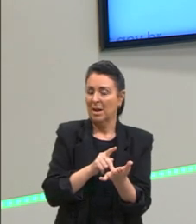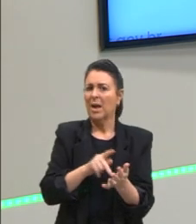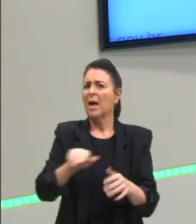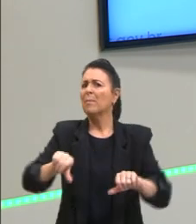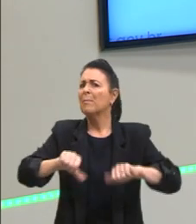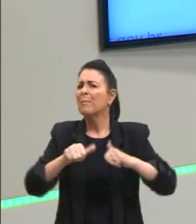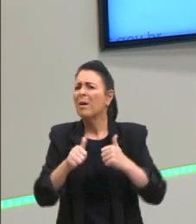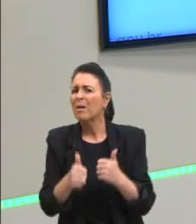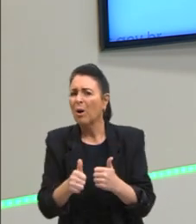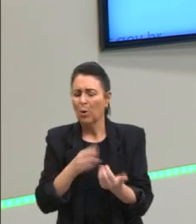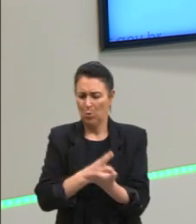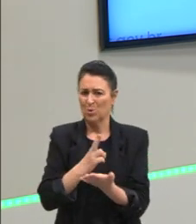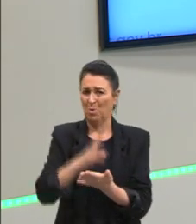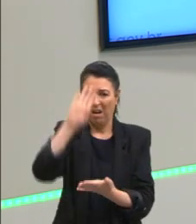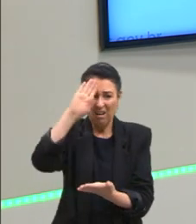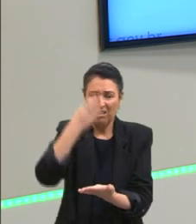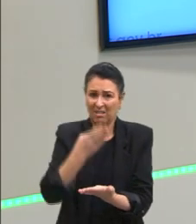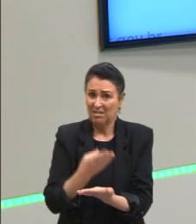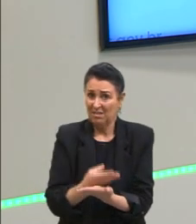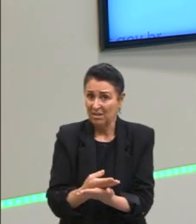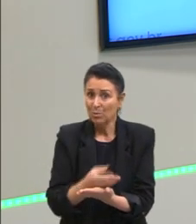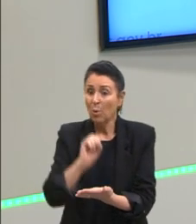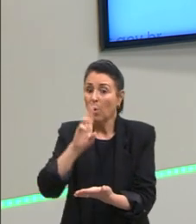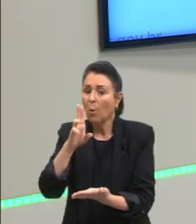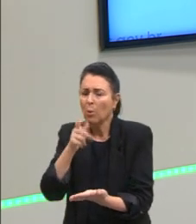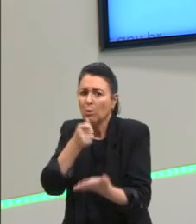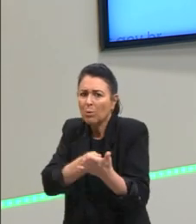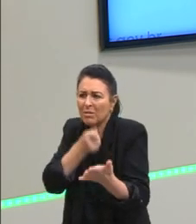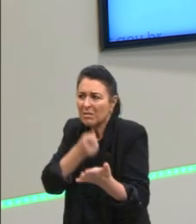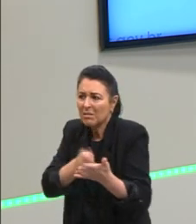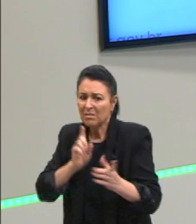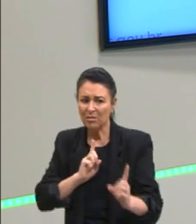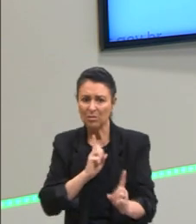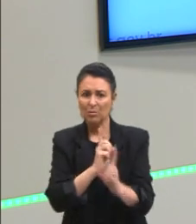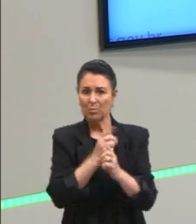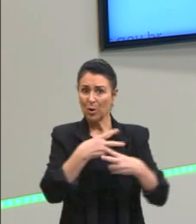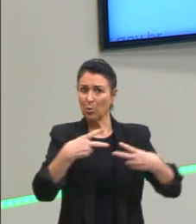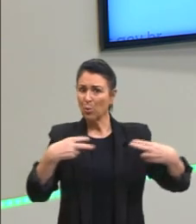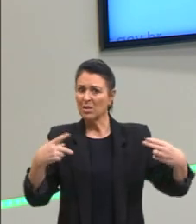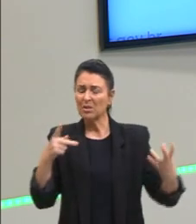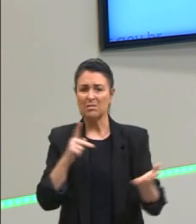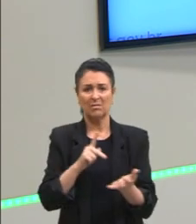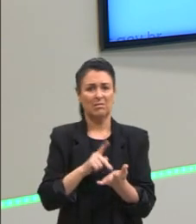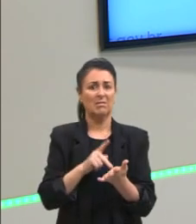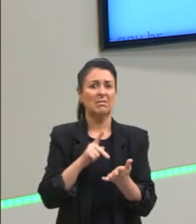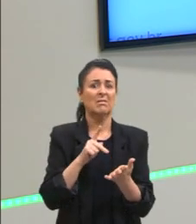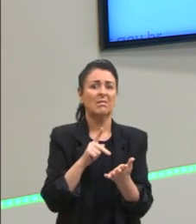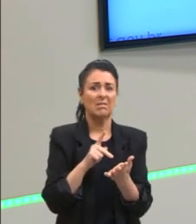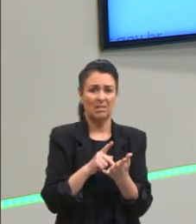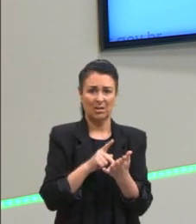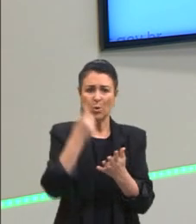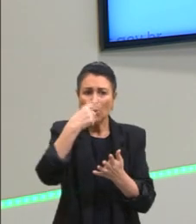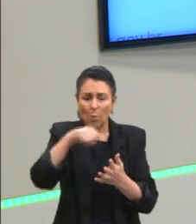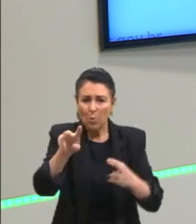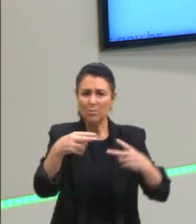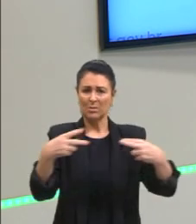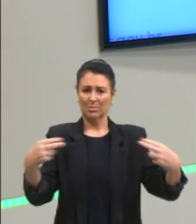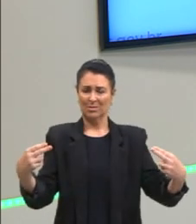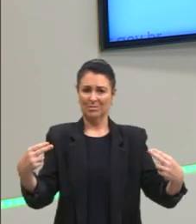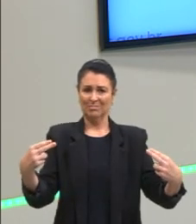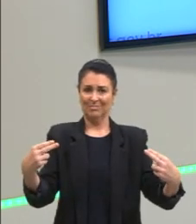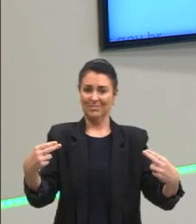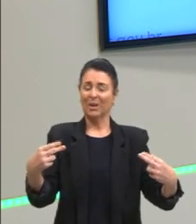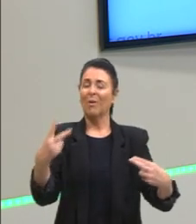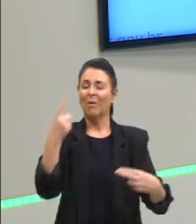zona de conforto, e tentarmos buscarmos descobrir as coisas como elas realmente são, talvez para o mundo de hoje seja uma